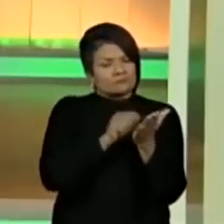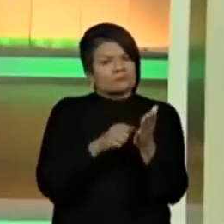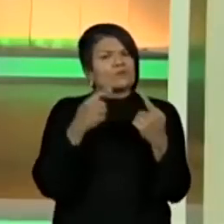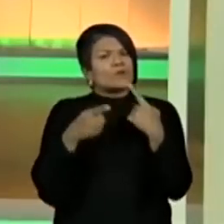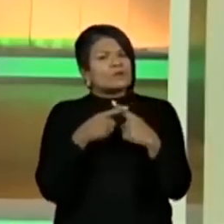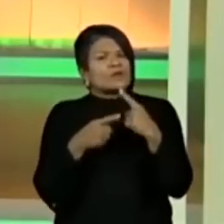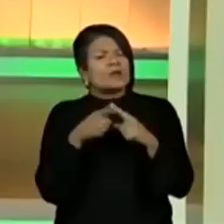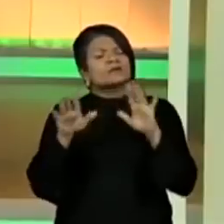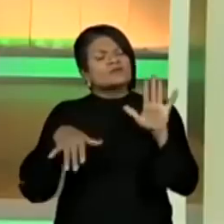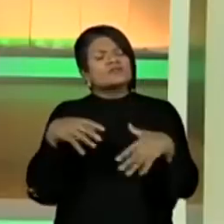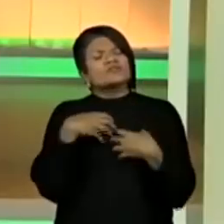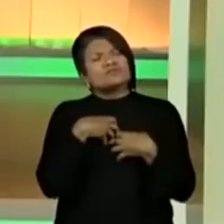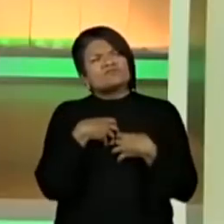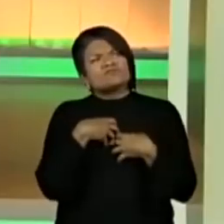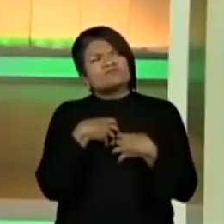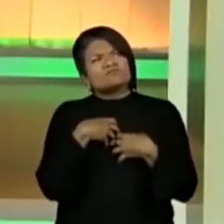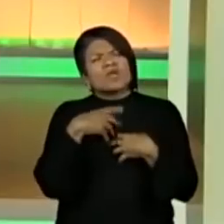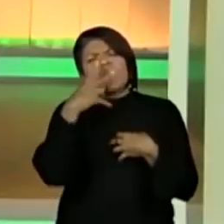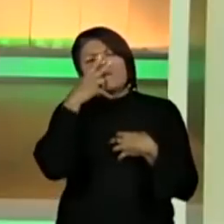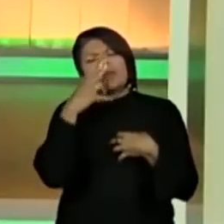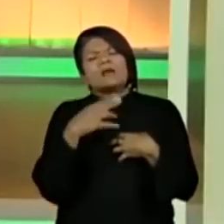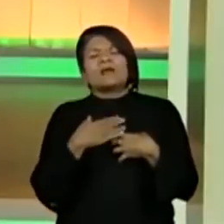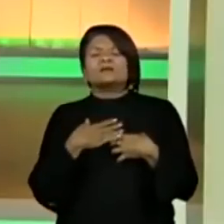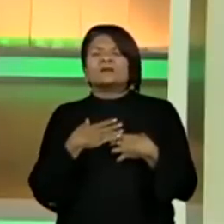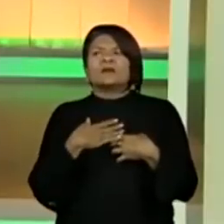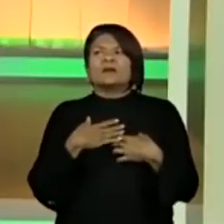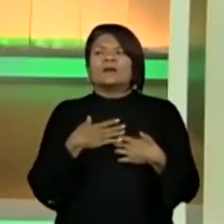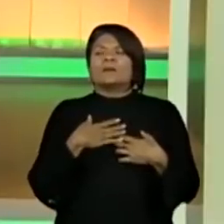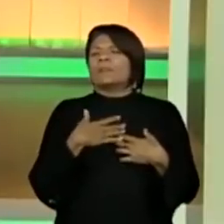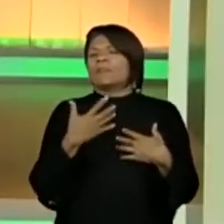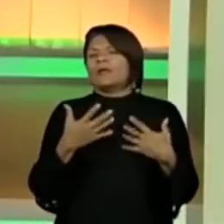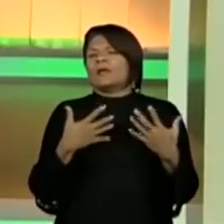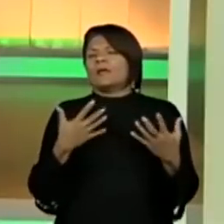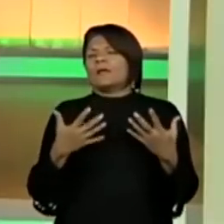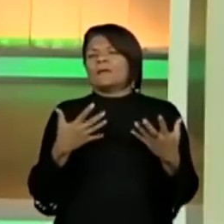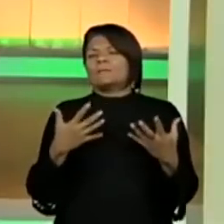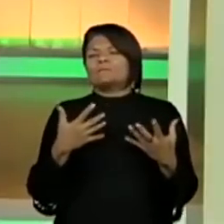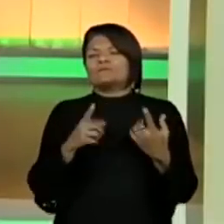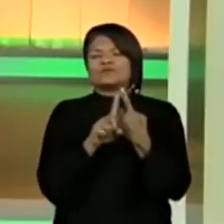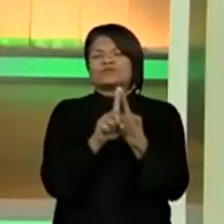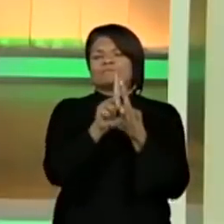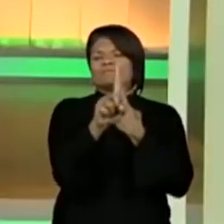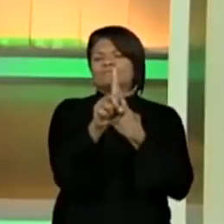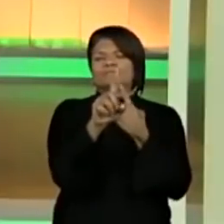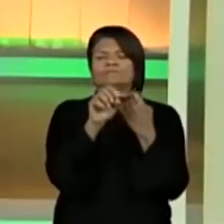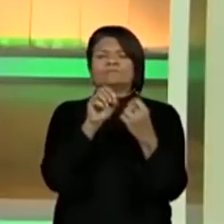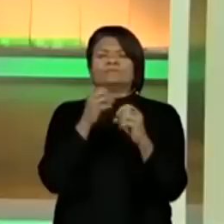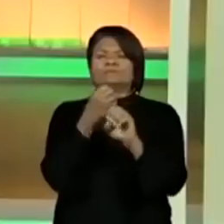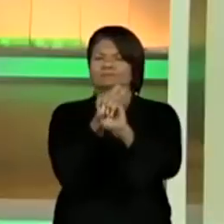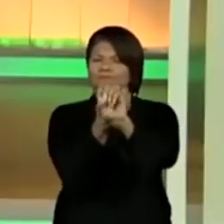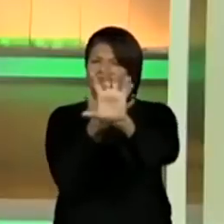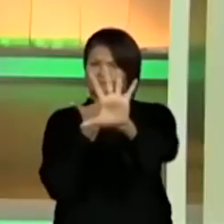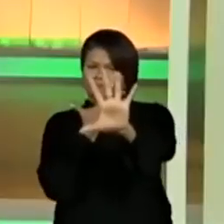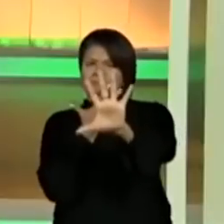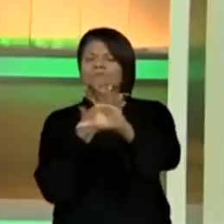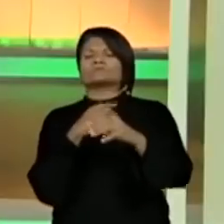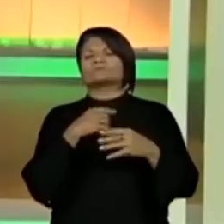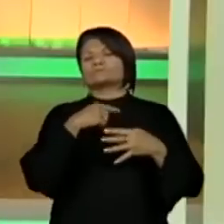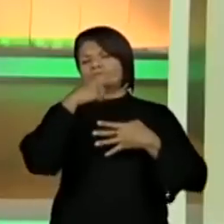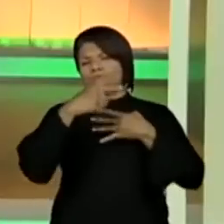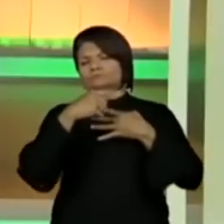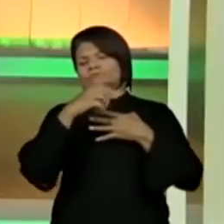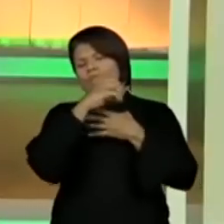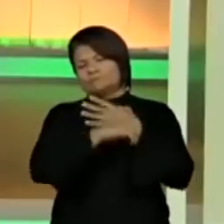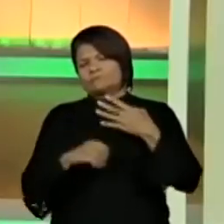sensação nesse movimento de aula de isolamento social, de aula pelo centro de mídias ou de